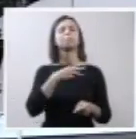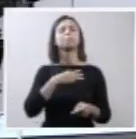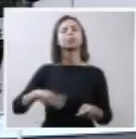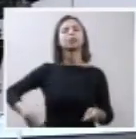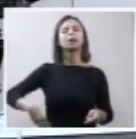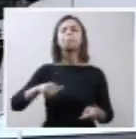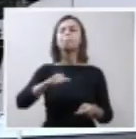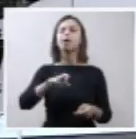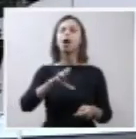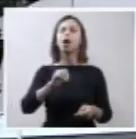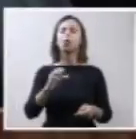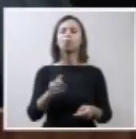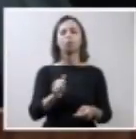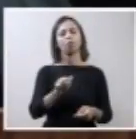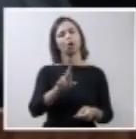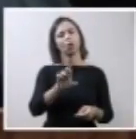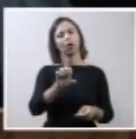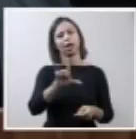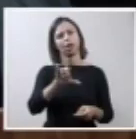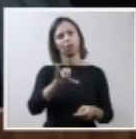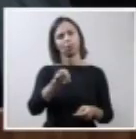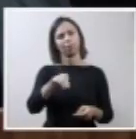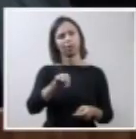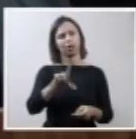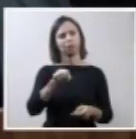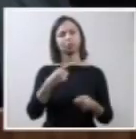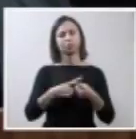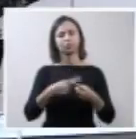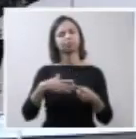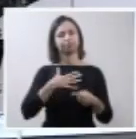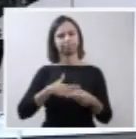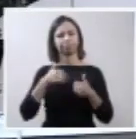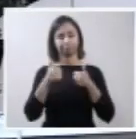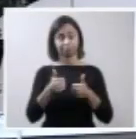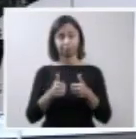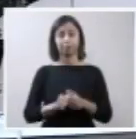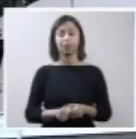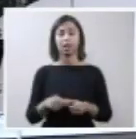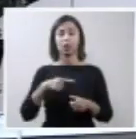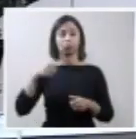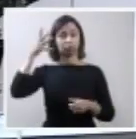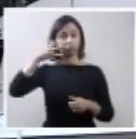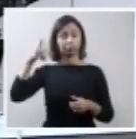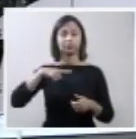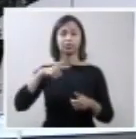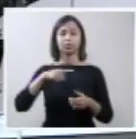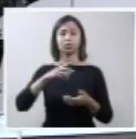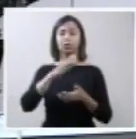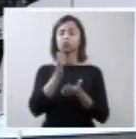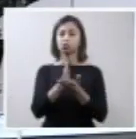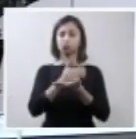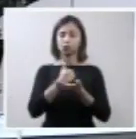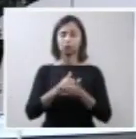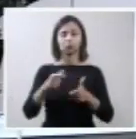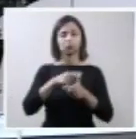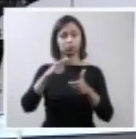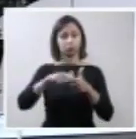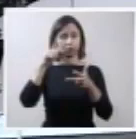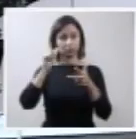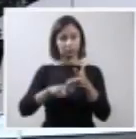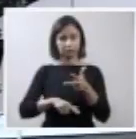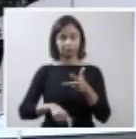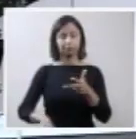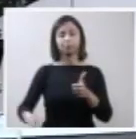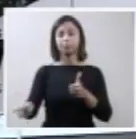pela iniciativa. Minha breve exposição será dividida em três momentos. No primeiro, tratarei do